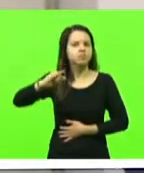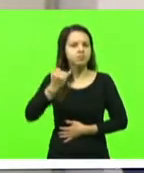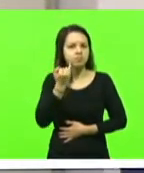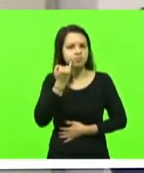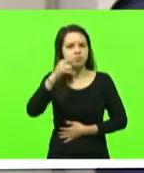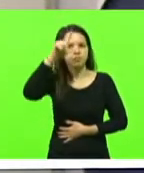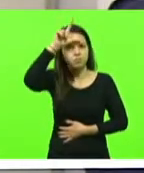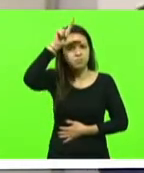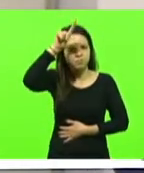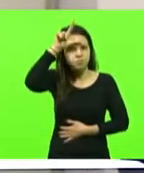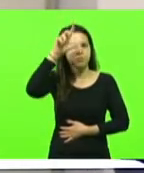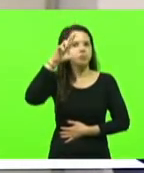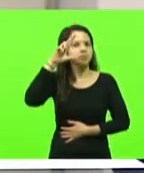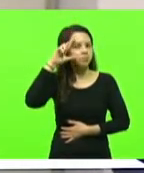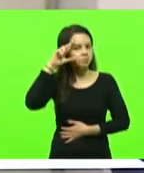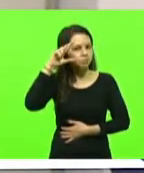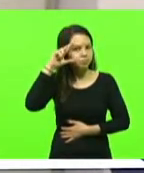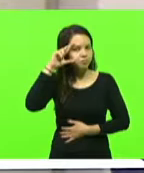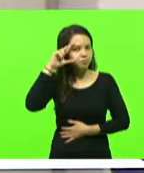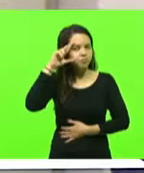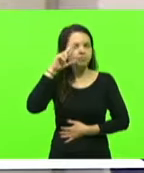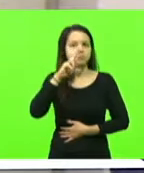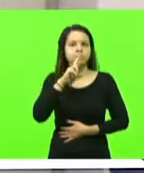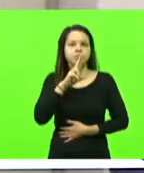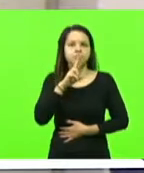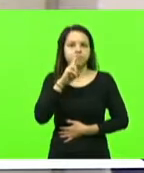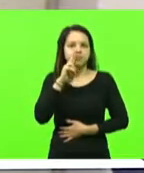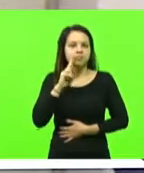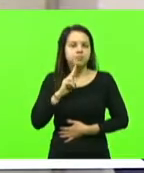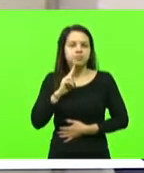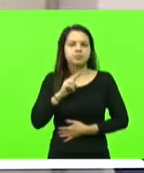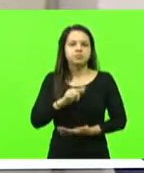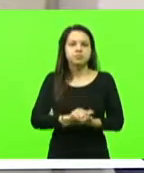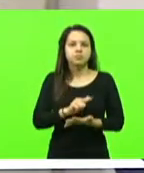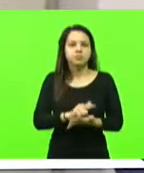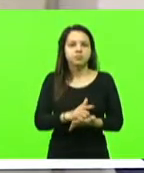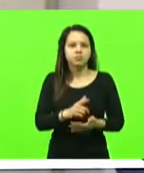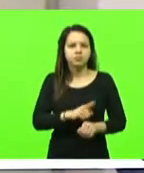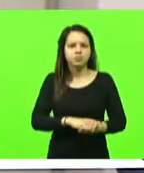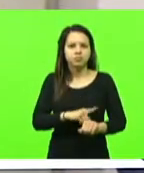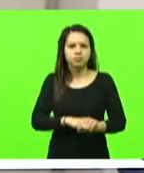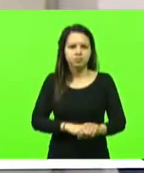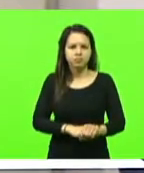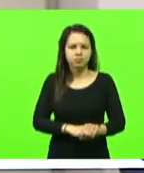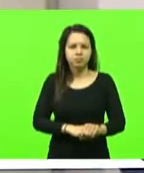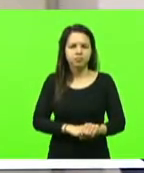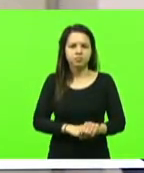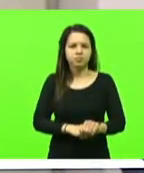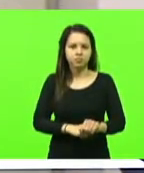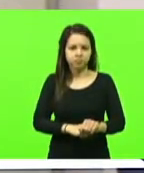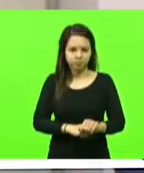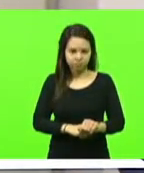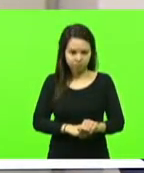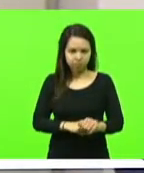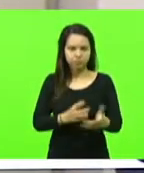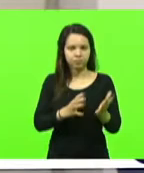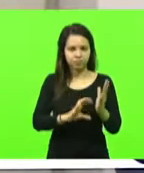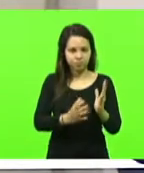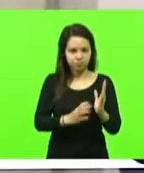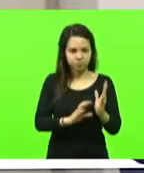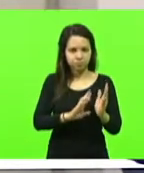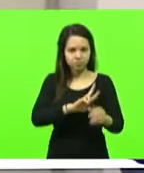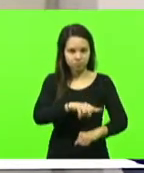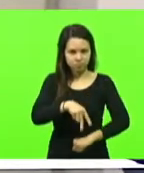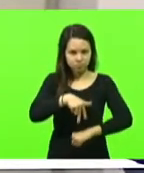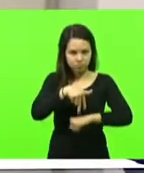Sargento Lima, Ricardo Alba e Ivan Nats. Grande expediente, neste horário destinado aos partidos políticos, fizeram uso da